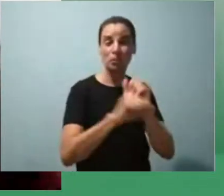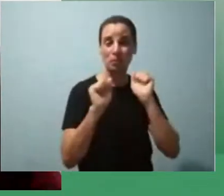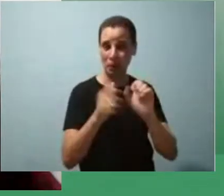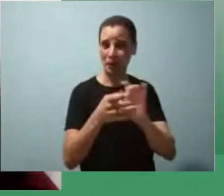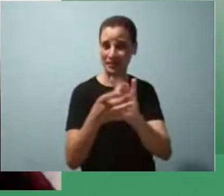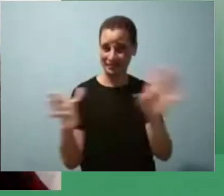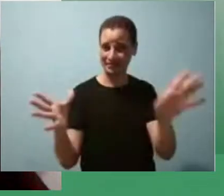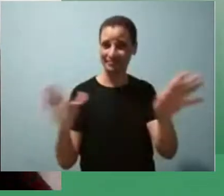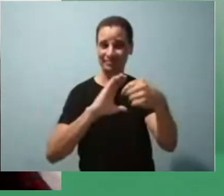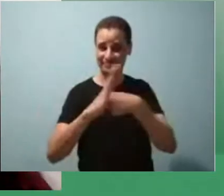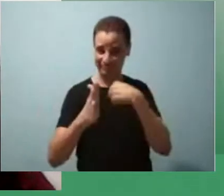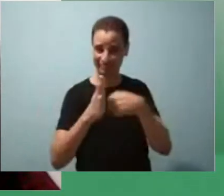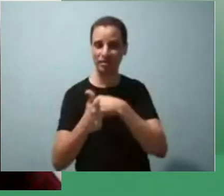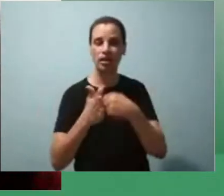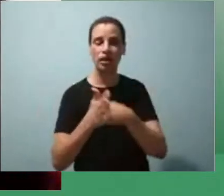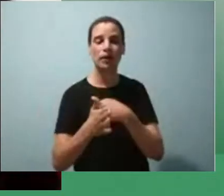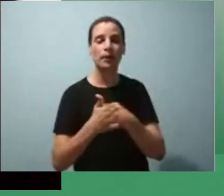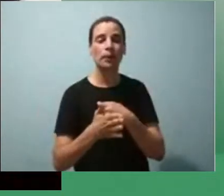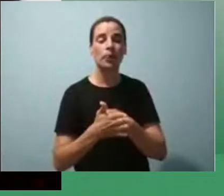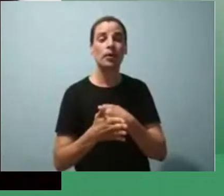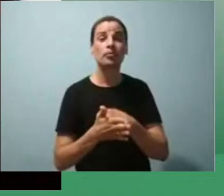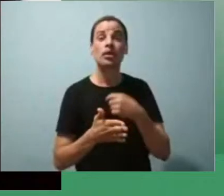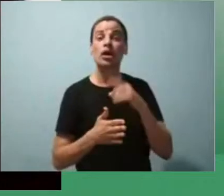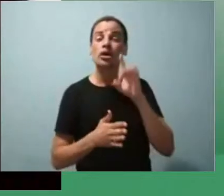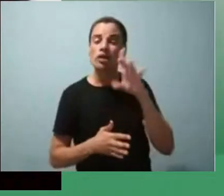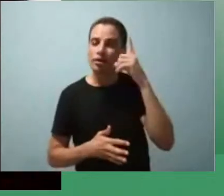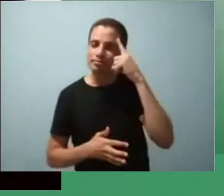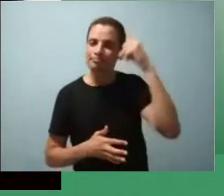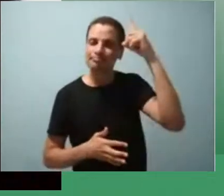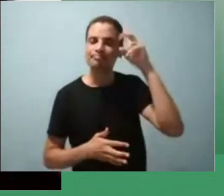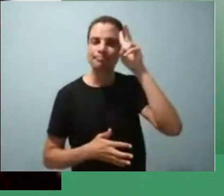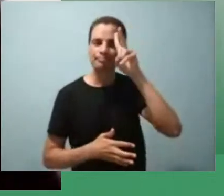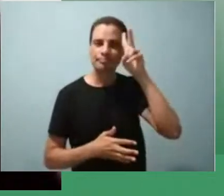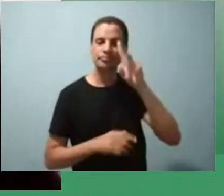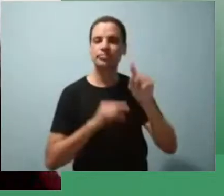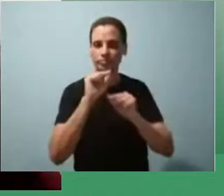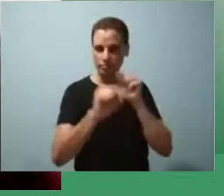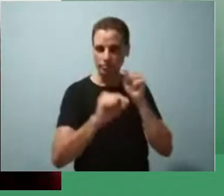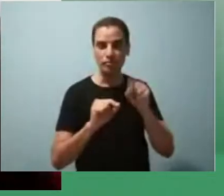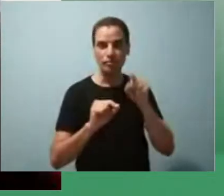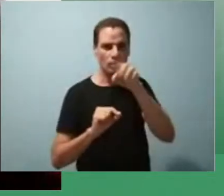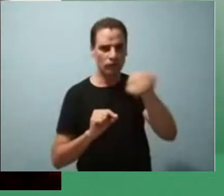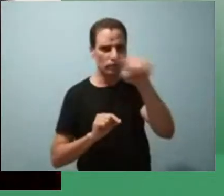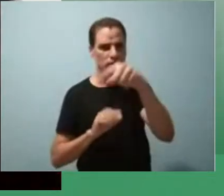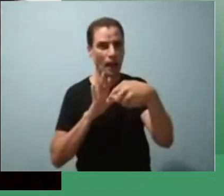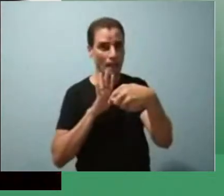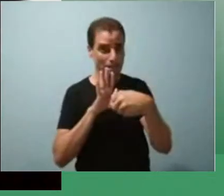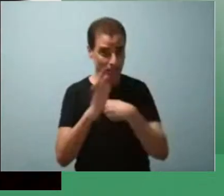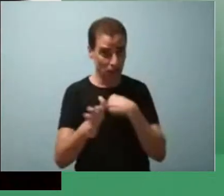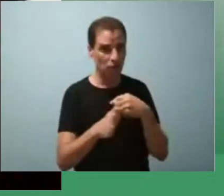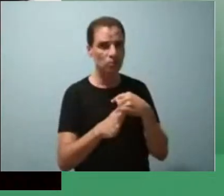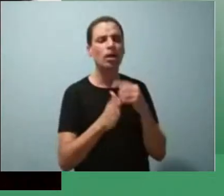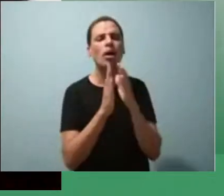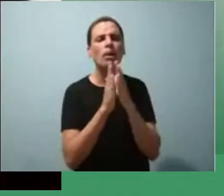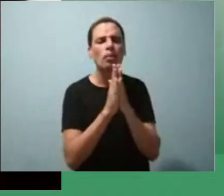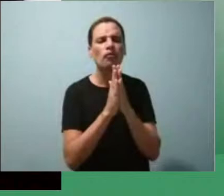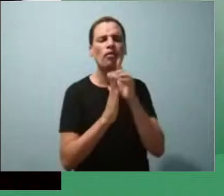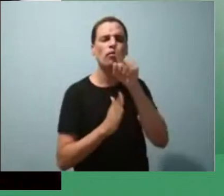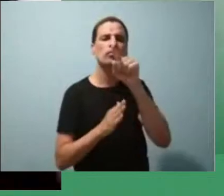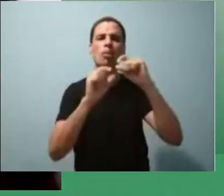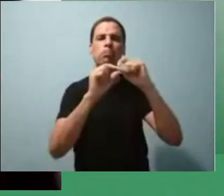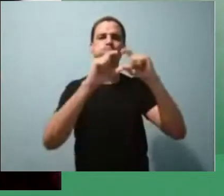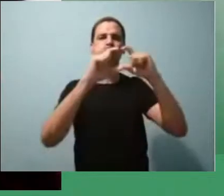lembretezinho, antes de passar a palavra para a professora Marcela, quando vocês fizerem a pergunta, vocês colocam em caixa alta,